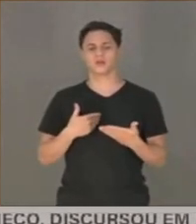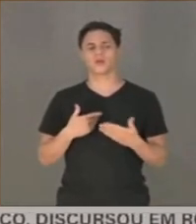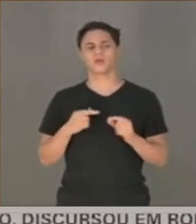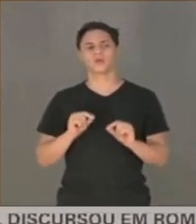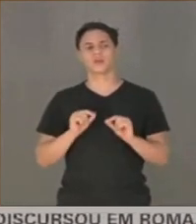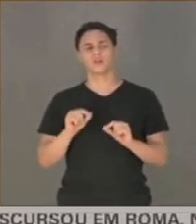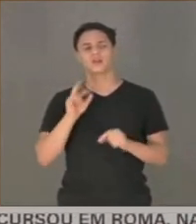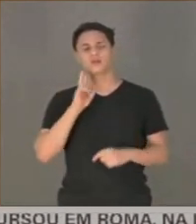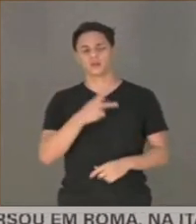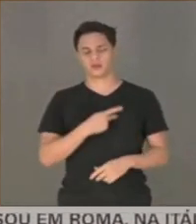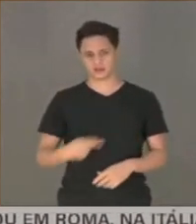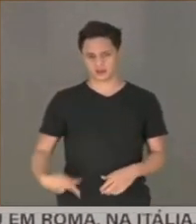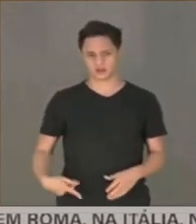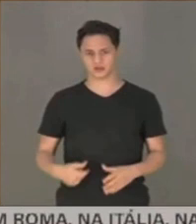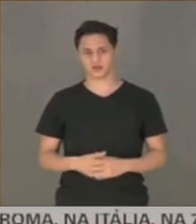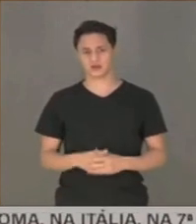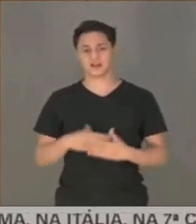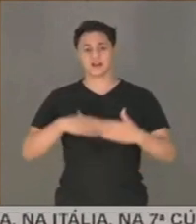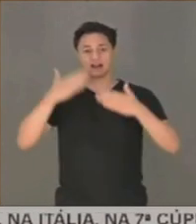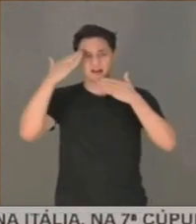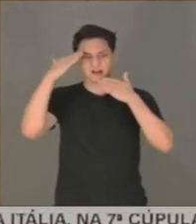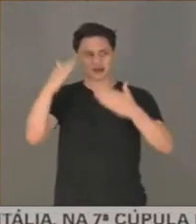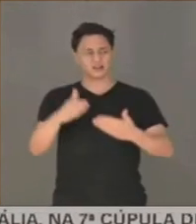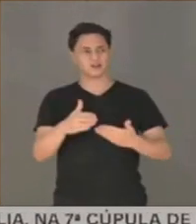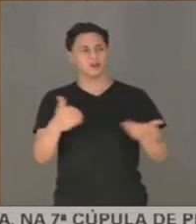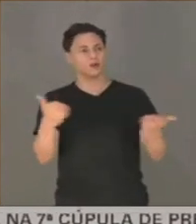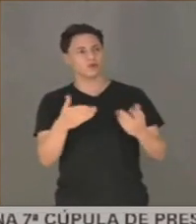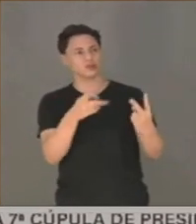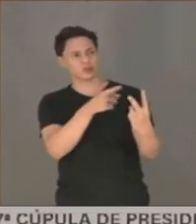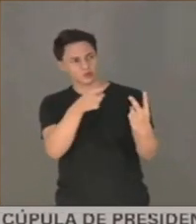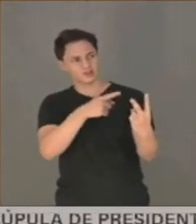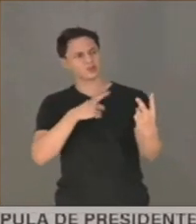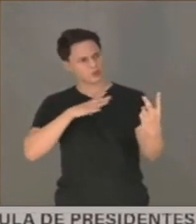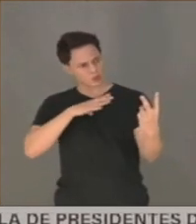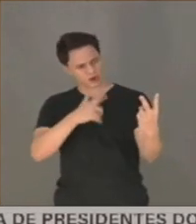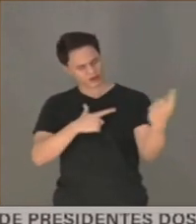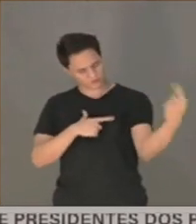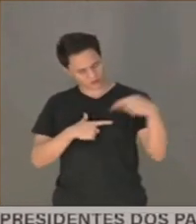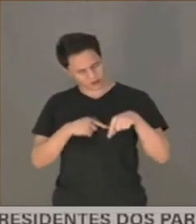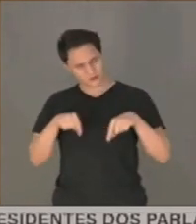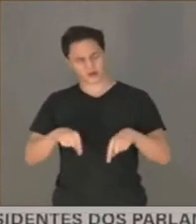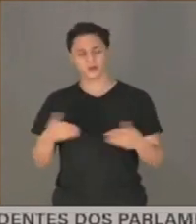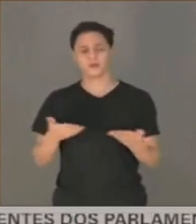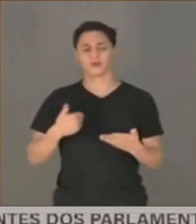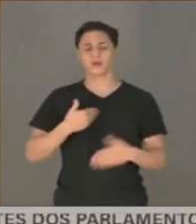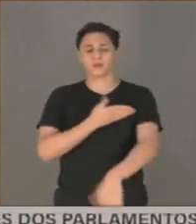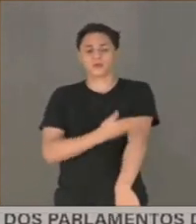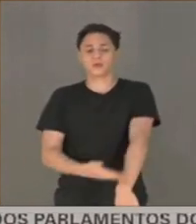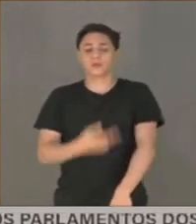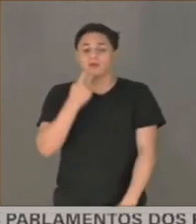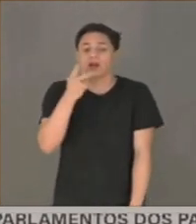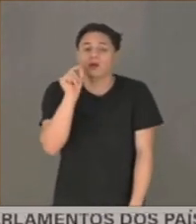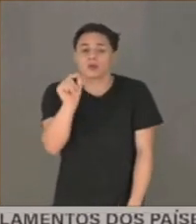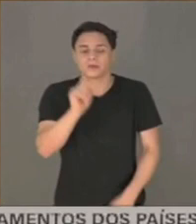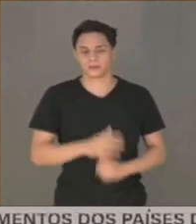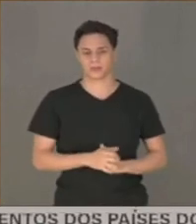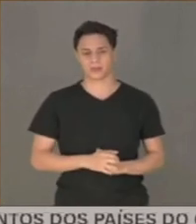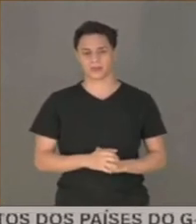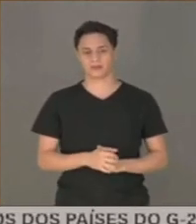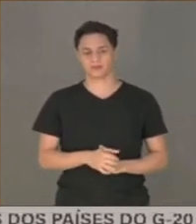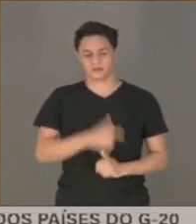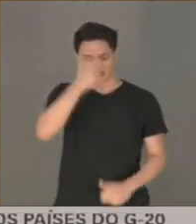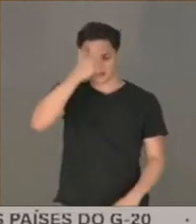Presidente, agradecer aos senhores que aqui tiveram a coragem, porque eu costumo falar que ser